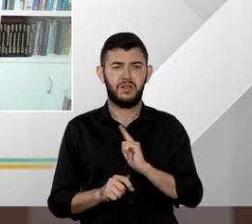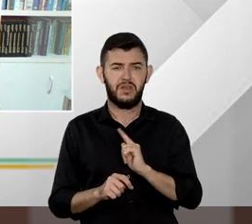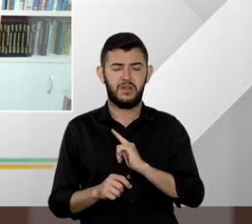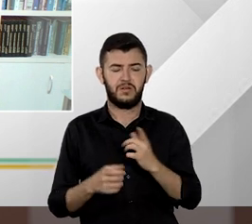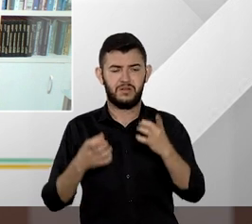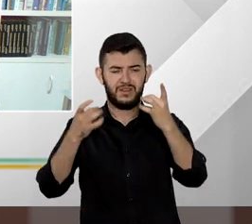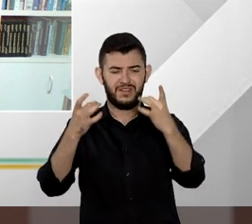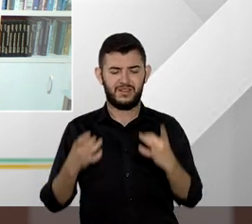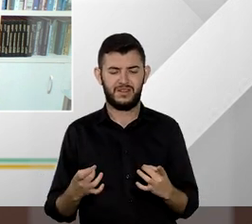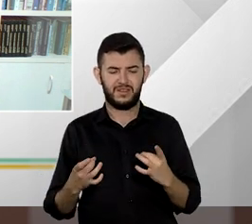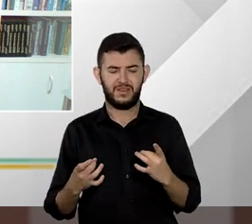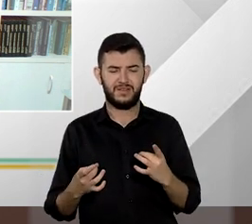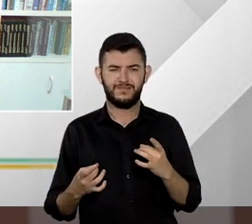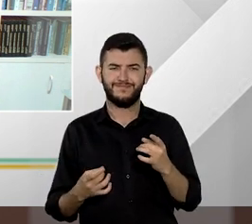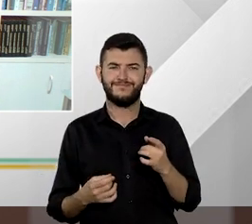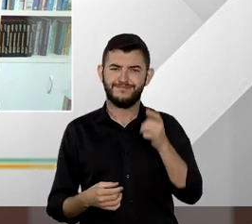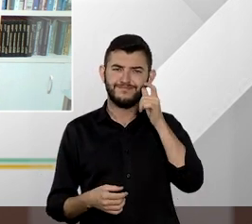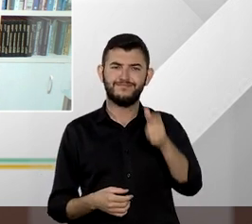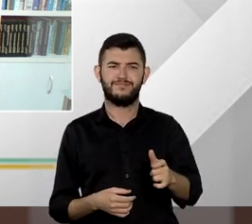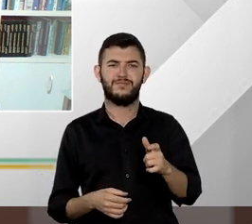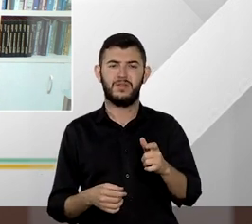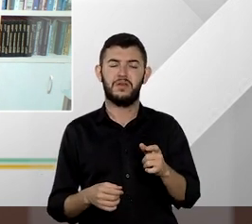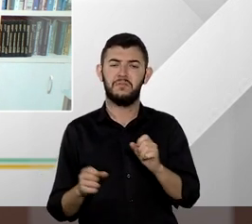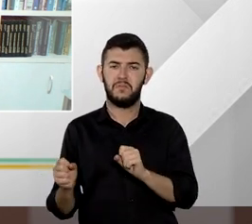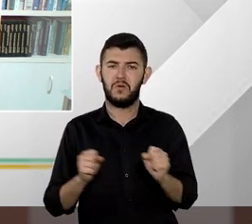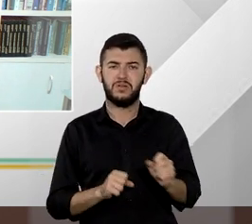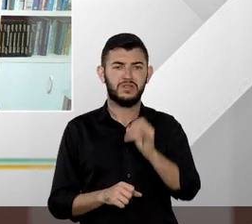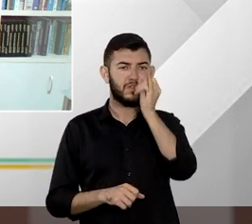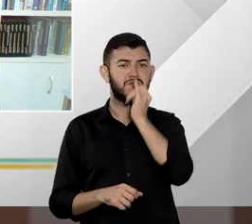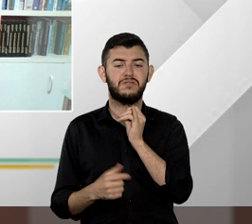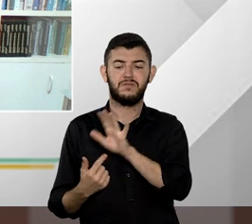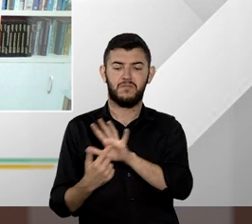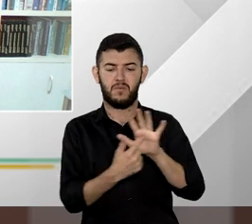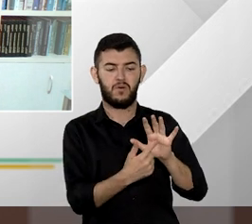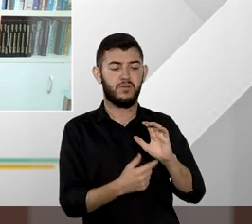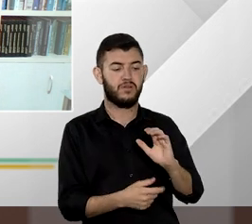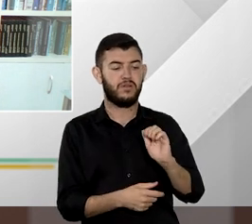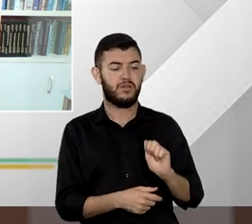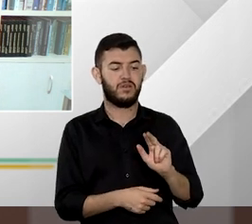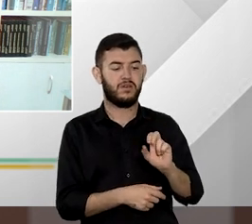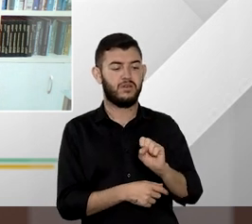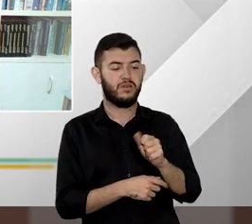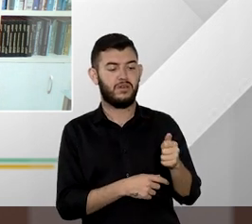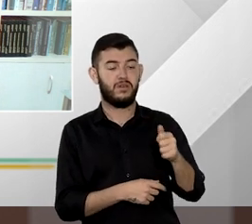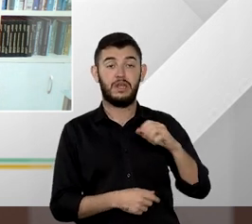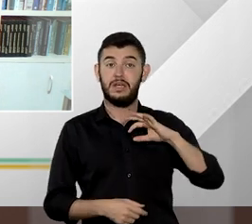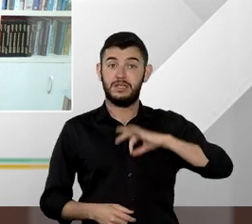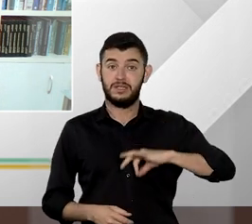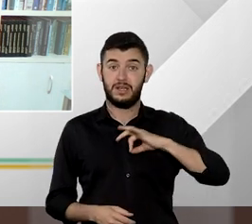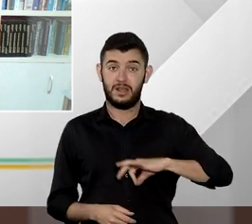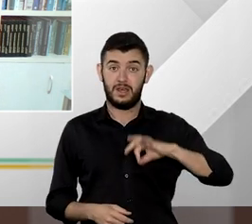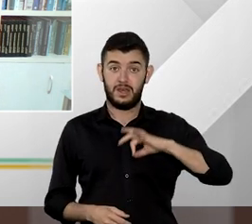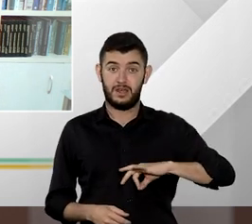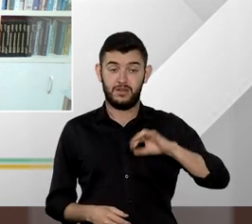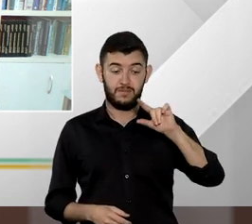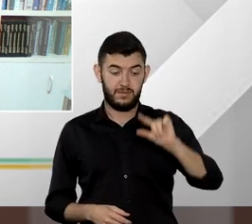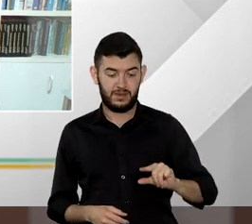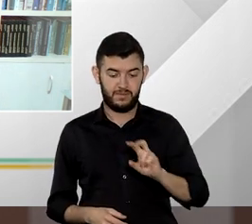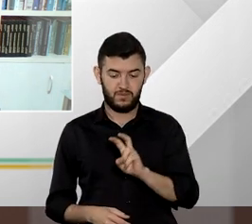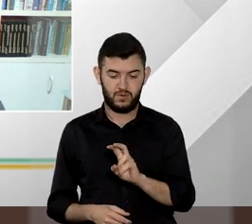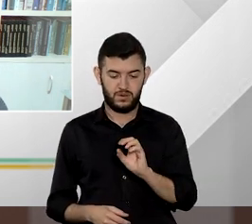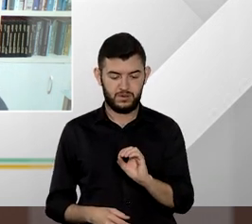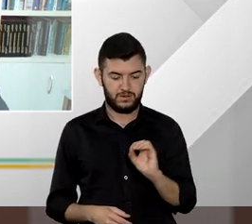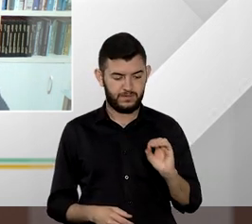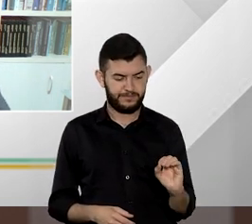poderia citar alguns exemplos práticos disso a propósito o senhor até mencionou que causas acima de 500 salários mínimos quais seriam os